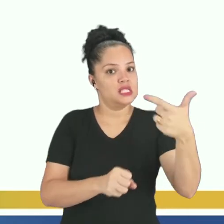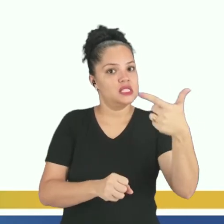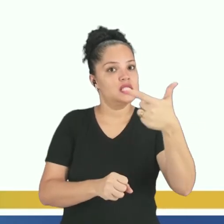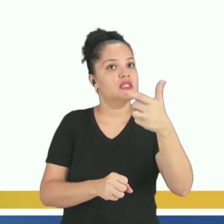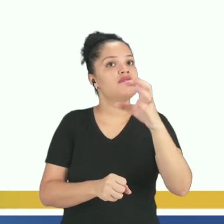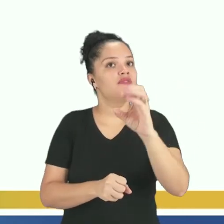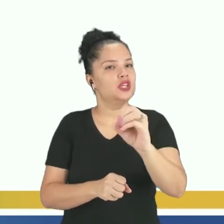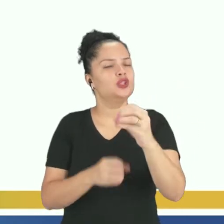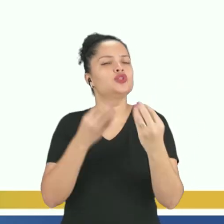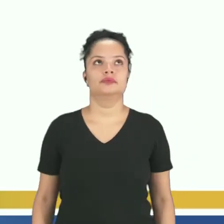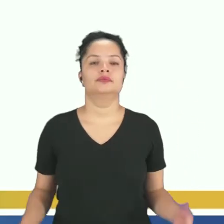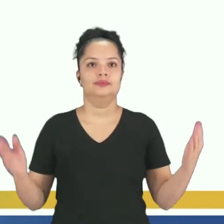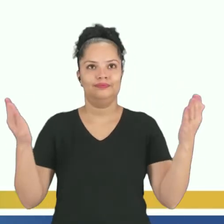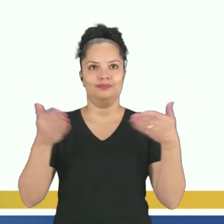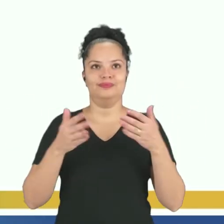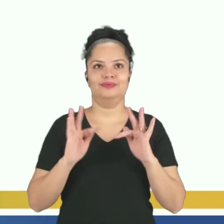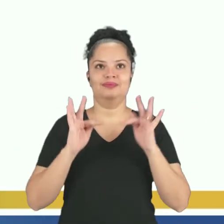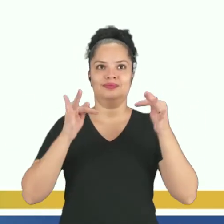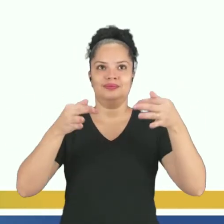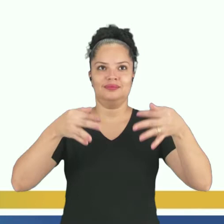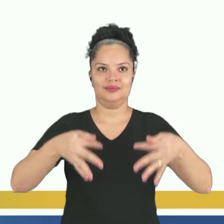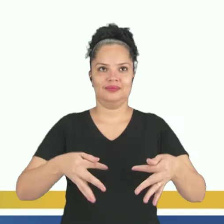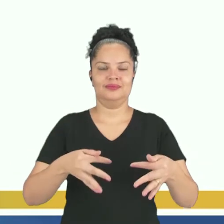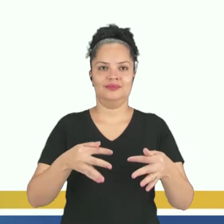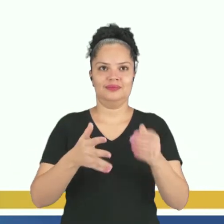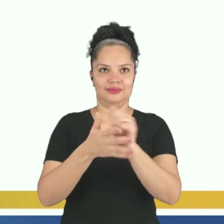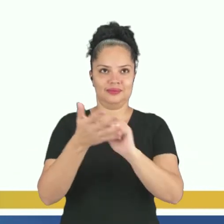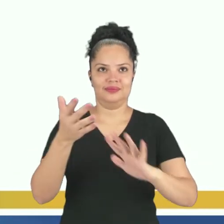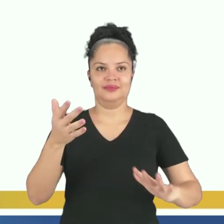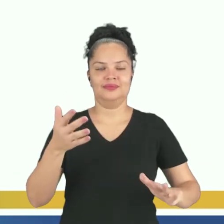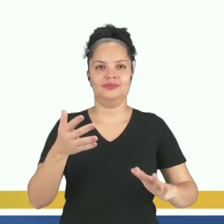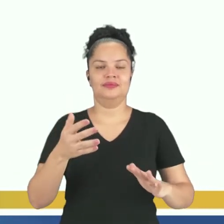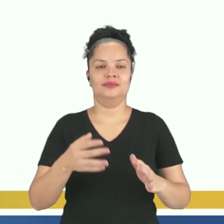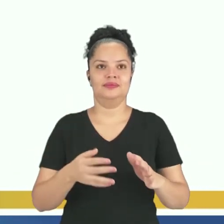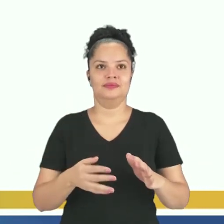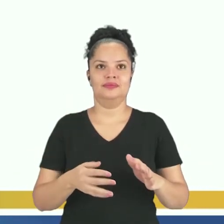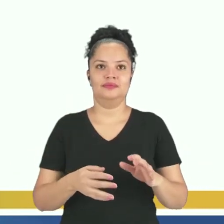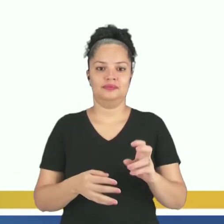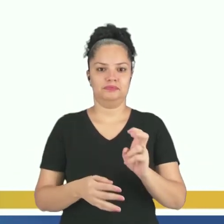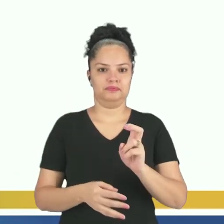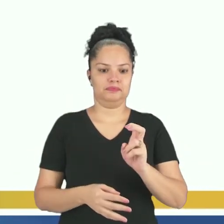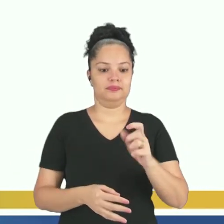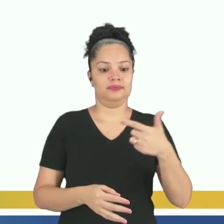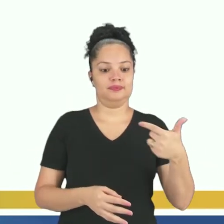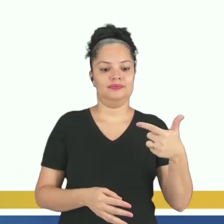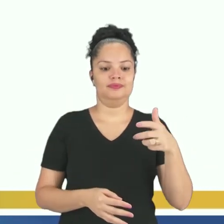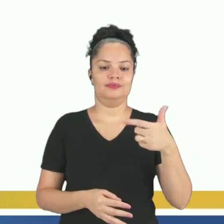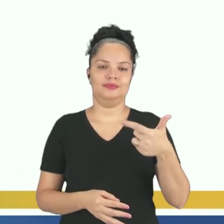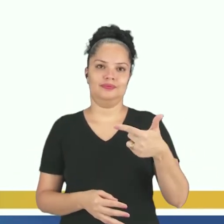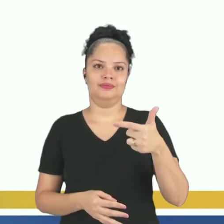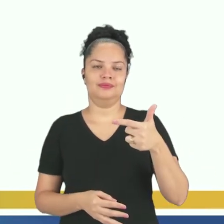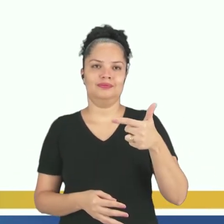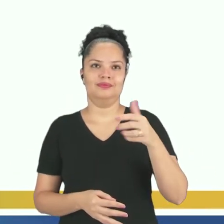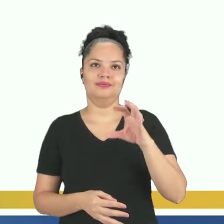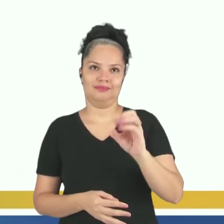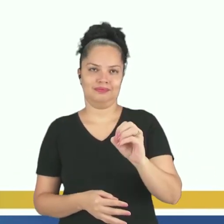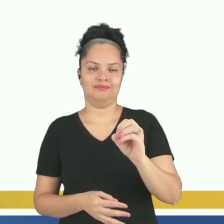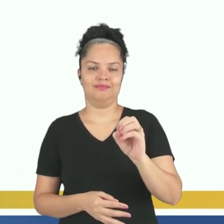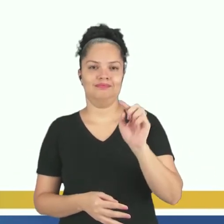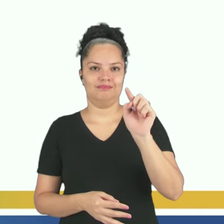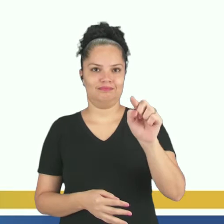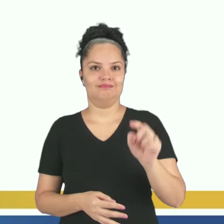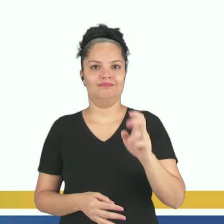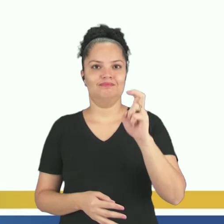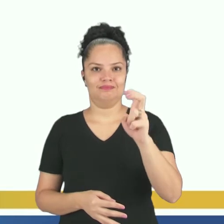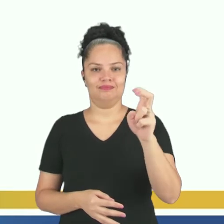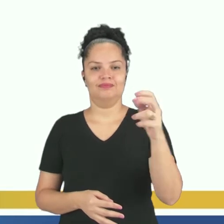como é que a gente pode finalizar? Veja bem, como o Emmanuel ficou com 120 moedinhas, né, e ele ficou com cinco partes do total